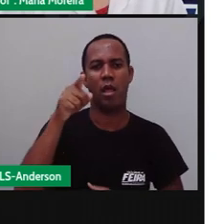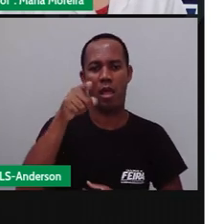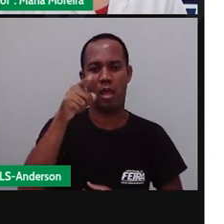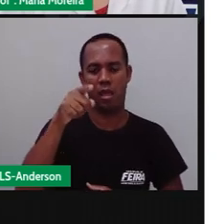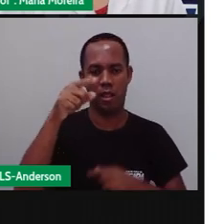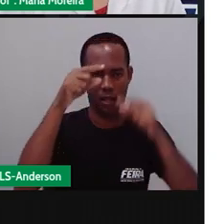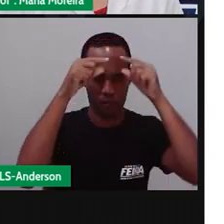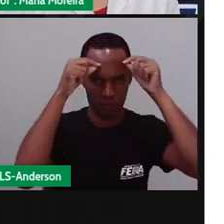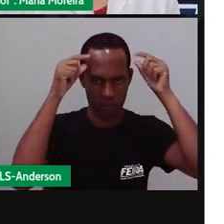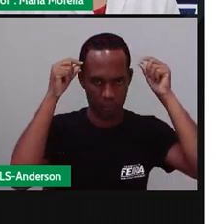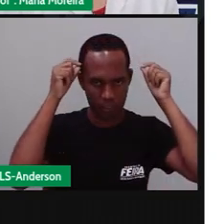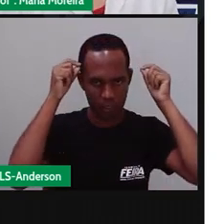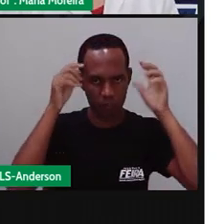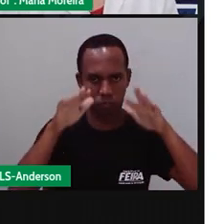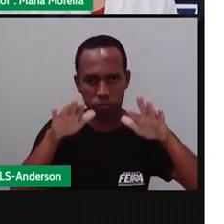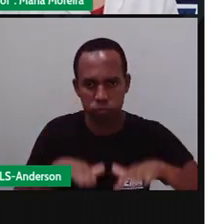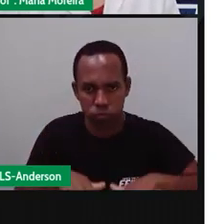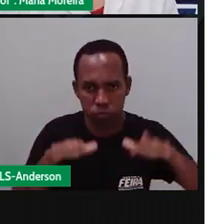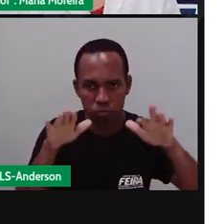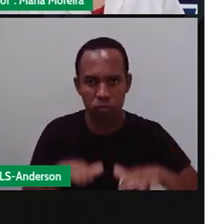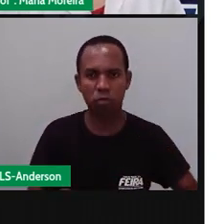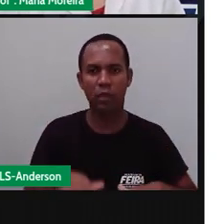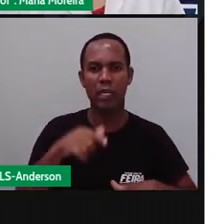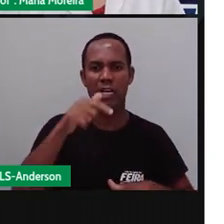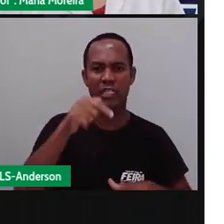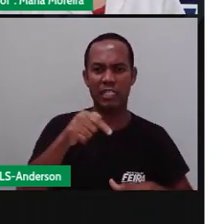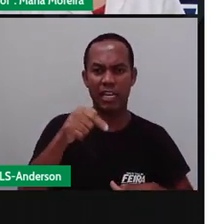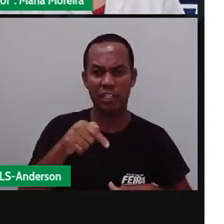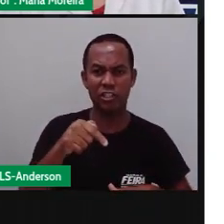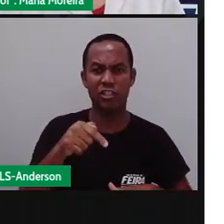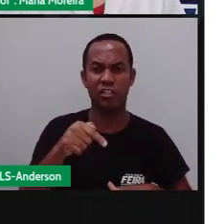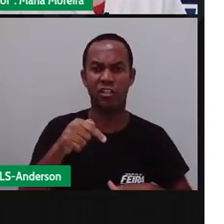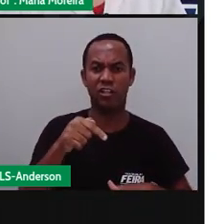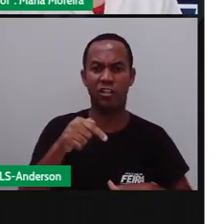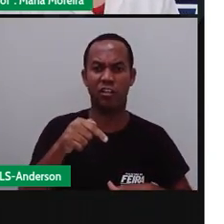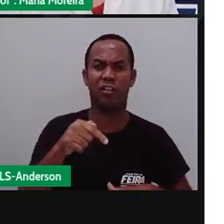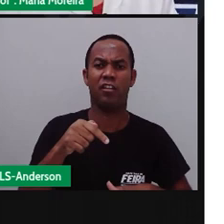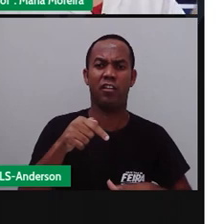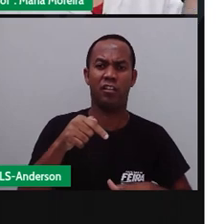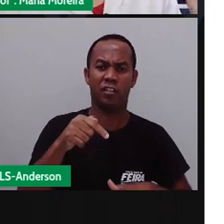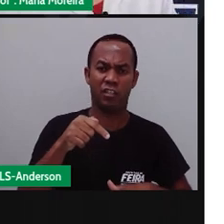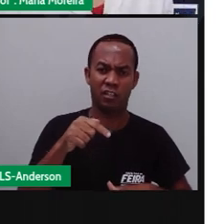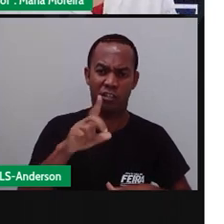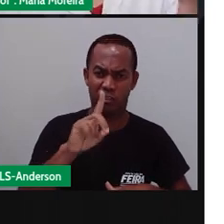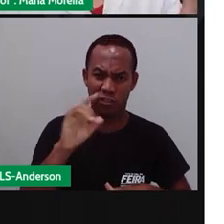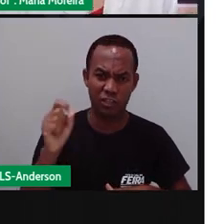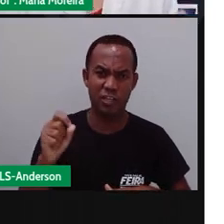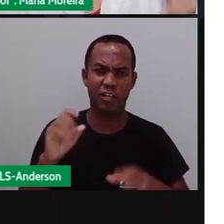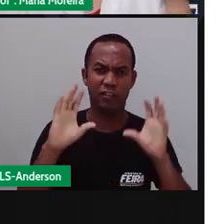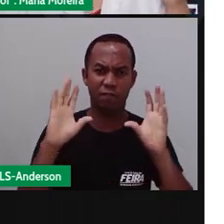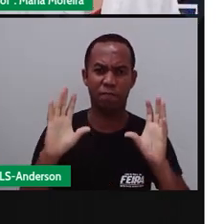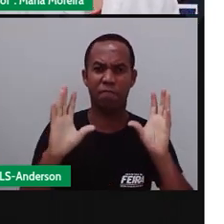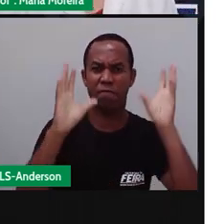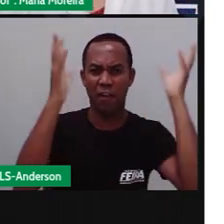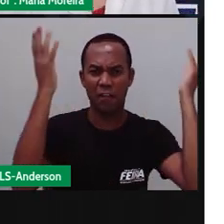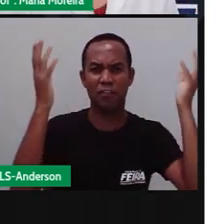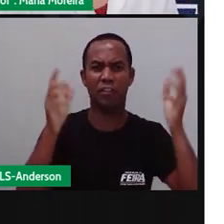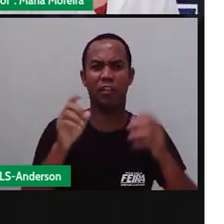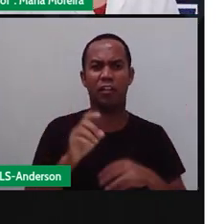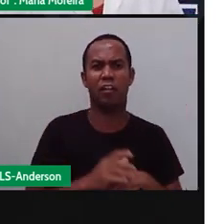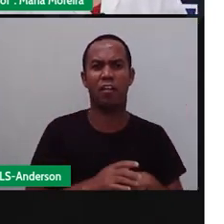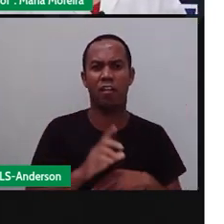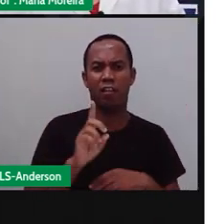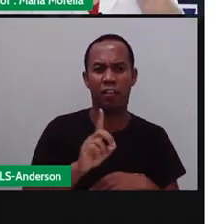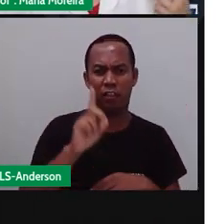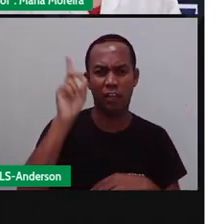era cultuado por sete dias consecutivos. Ou seja, era a festa Anderson por sete dias.